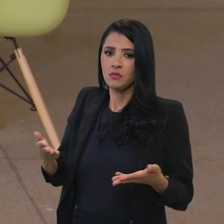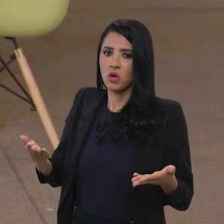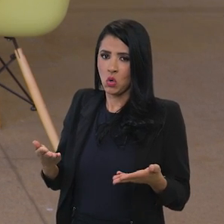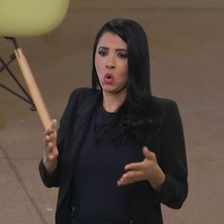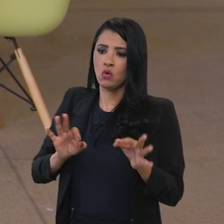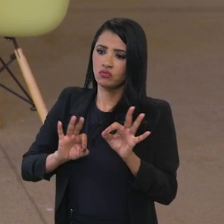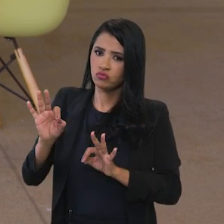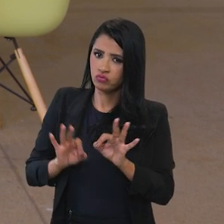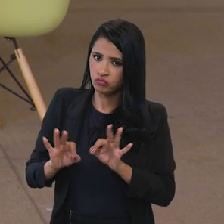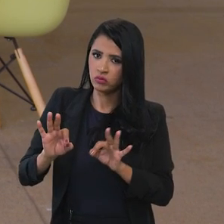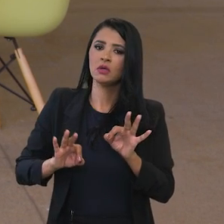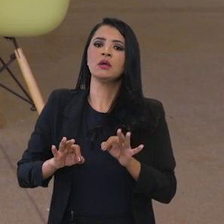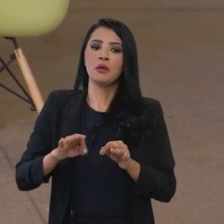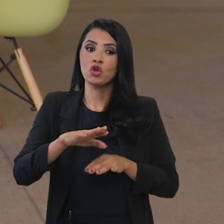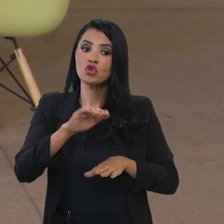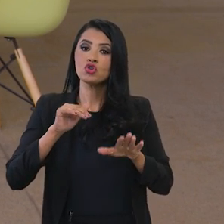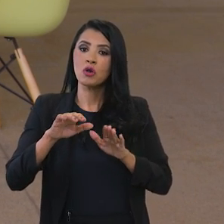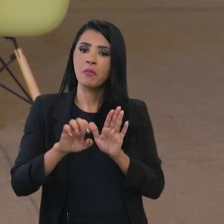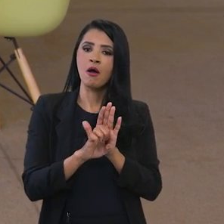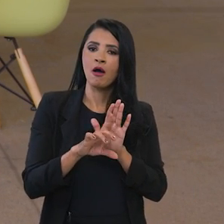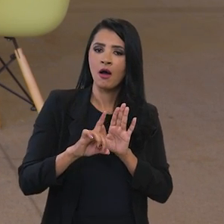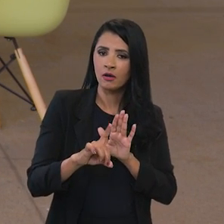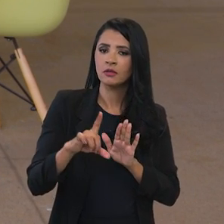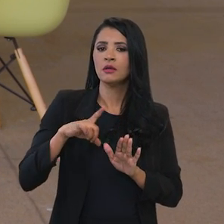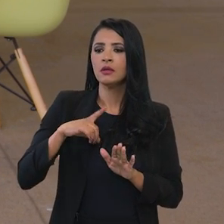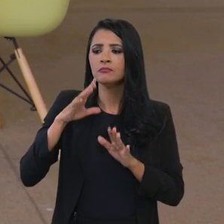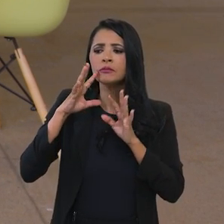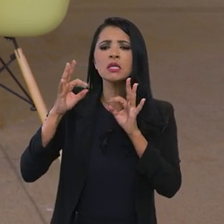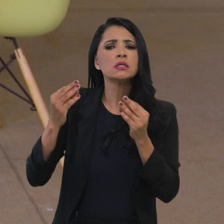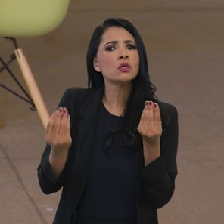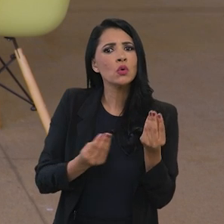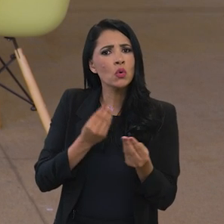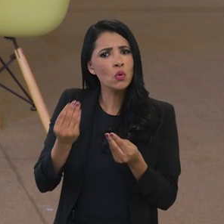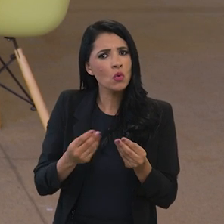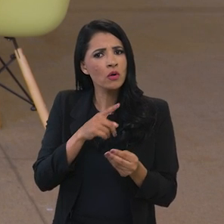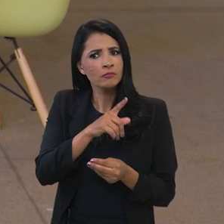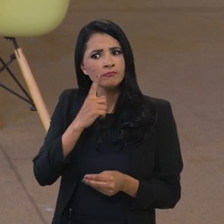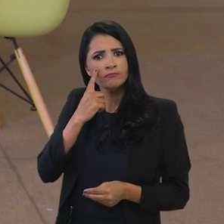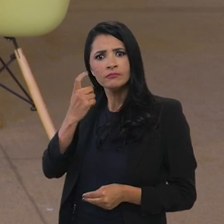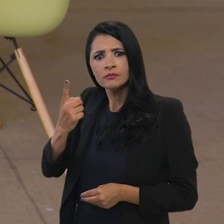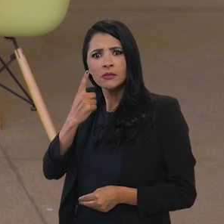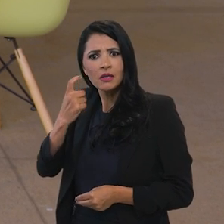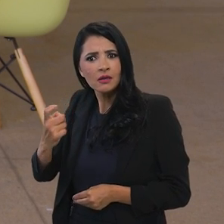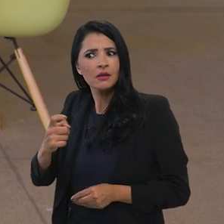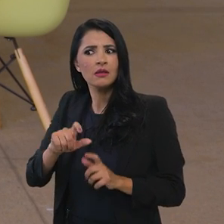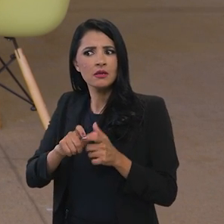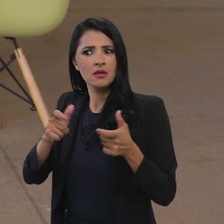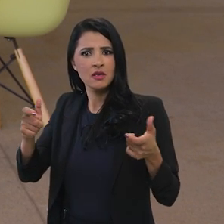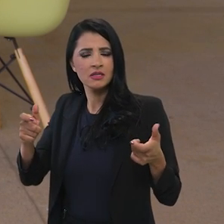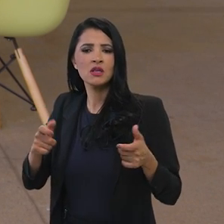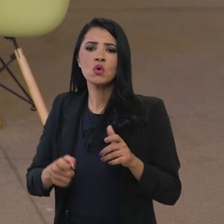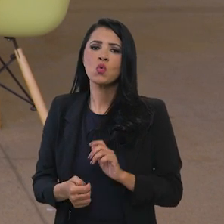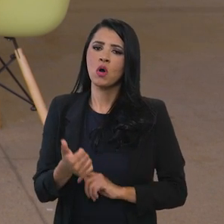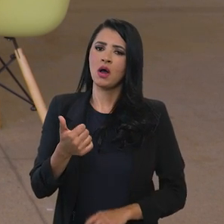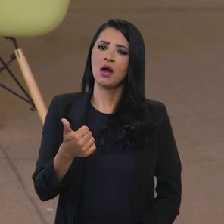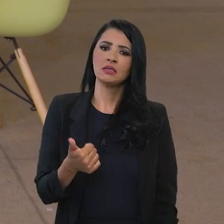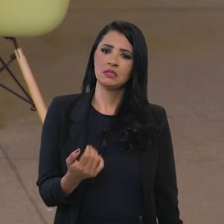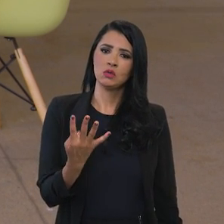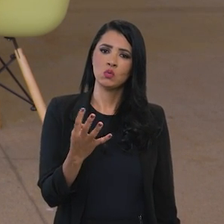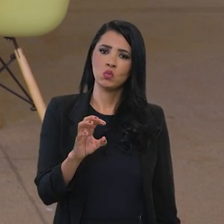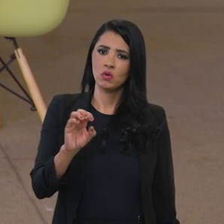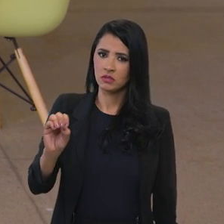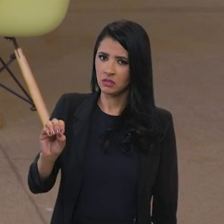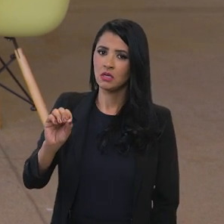a chamada pública e nos chamou a atenção um nível de interesse muito grande são quase 400 mulheres que se